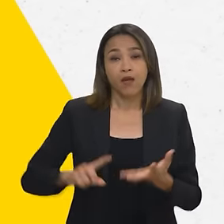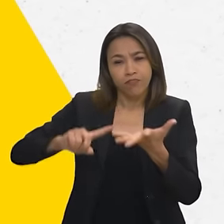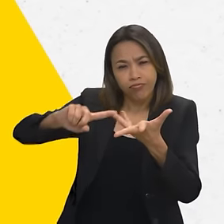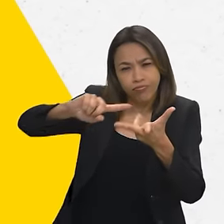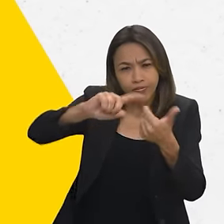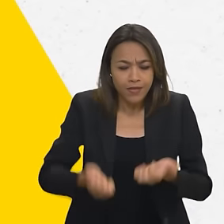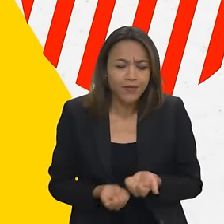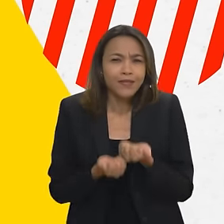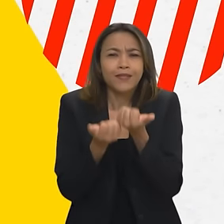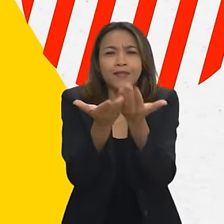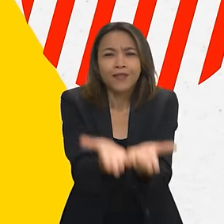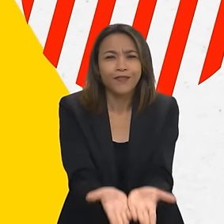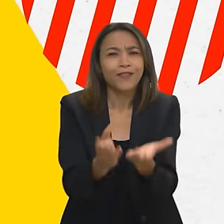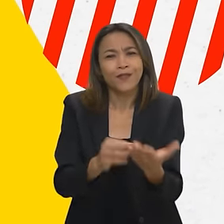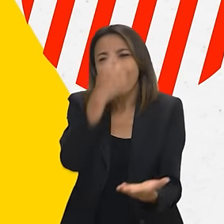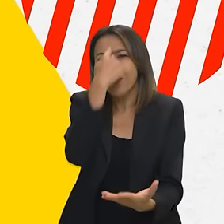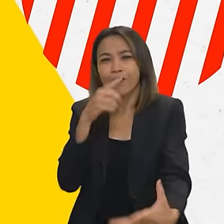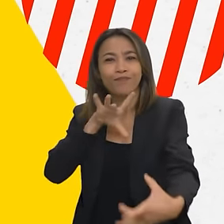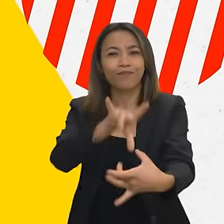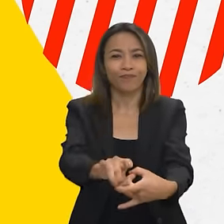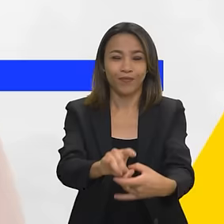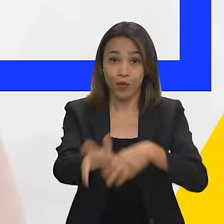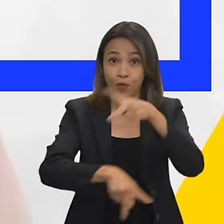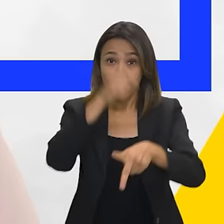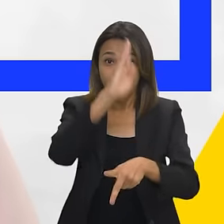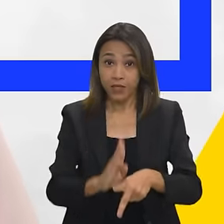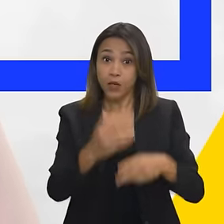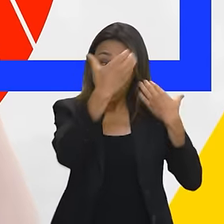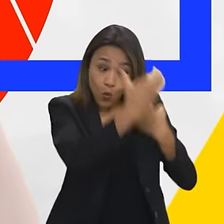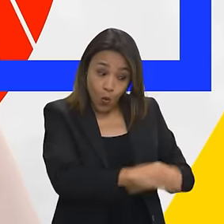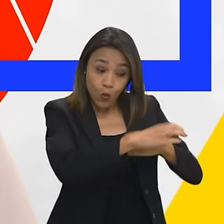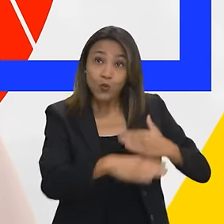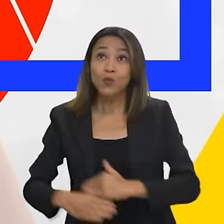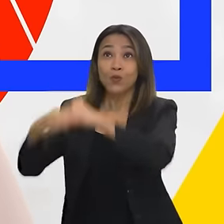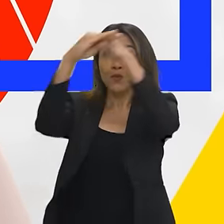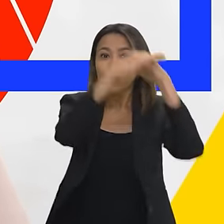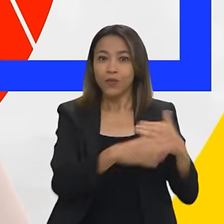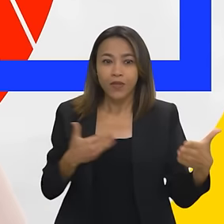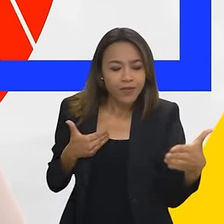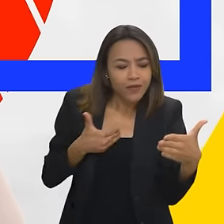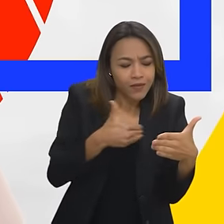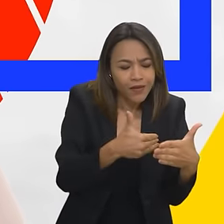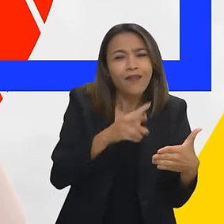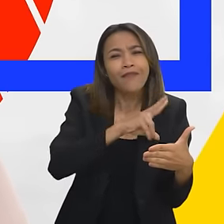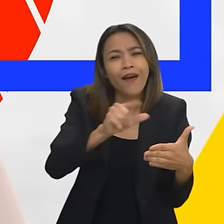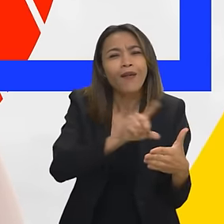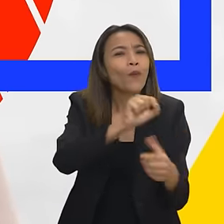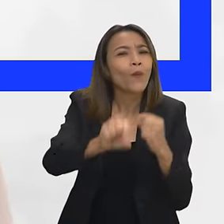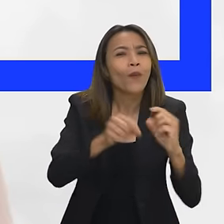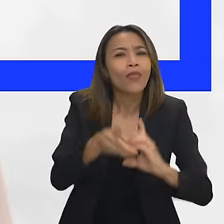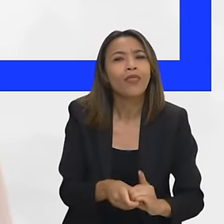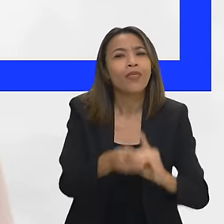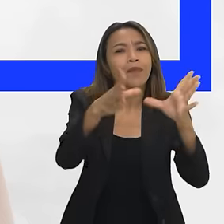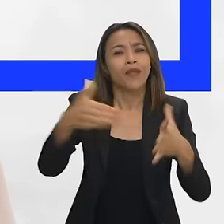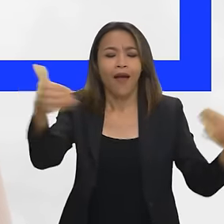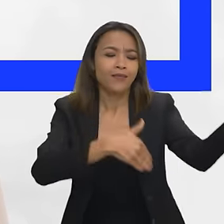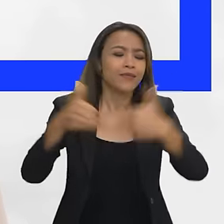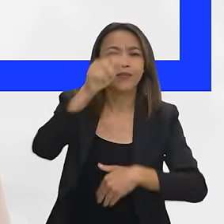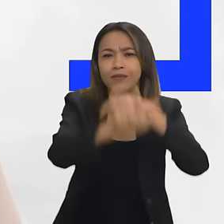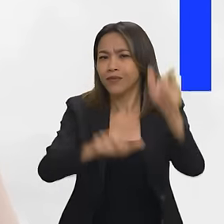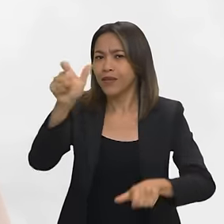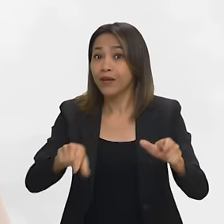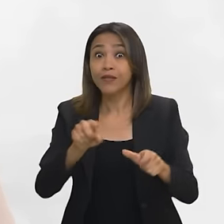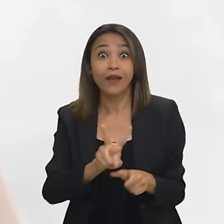Serviço público com a cara do povo brasileiro. O concurso nacional unificado está chegando e vai democratizar o